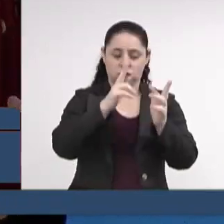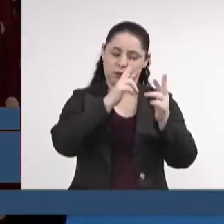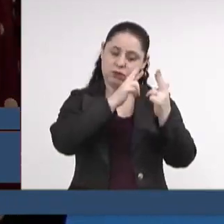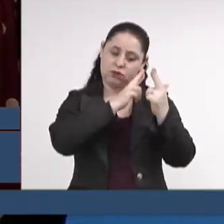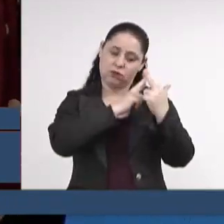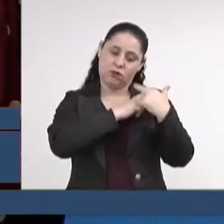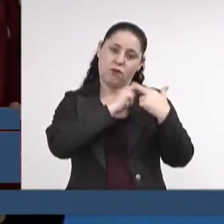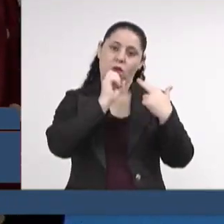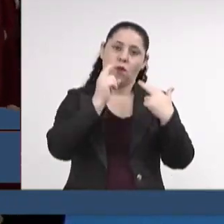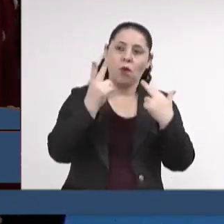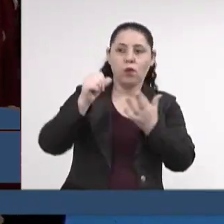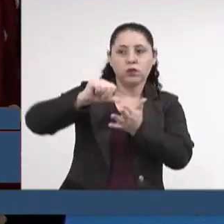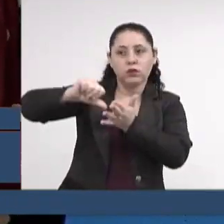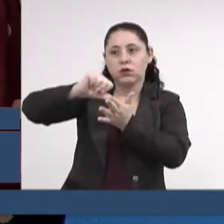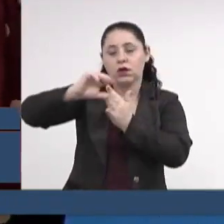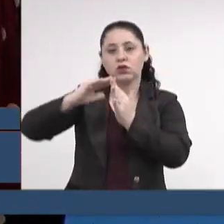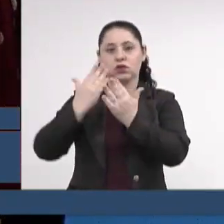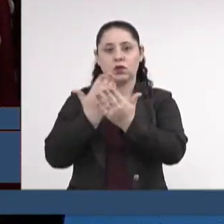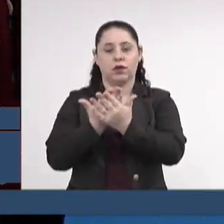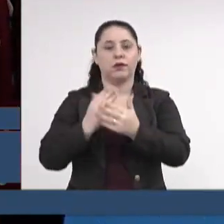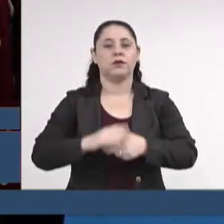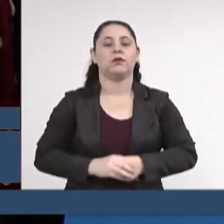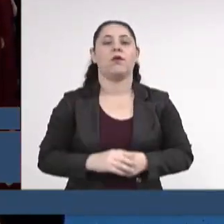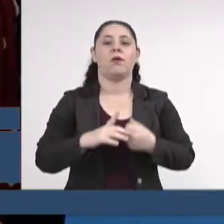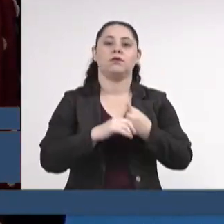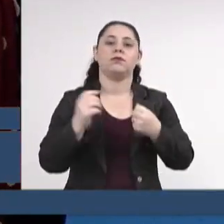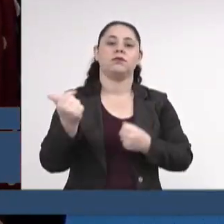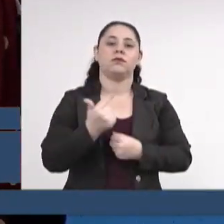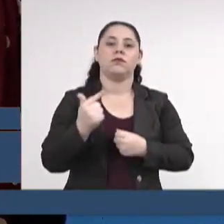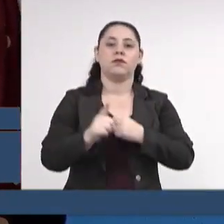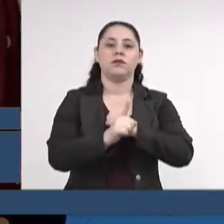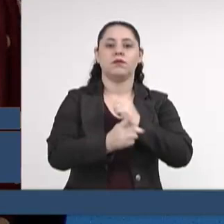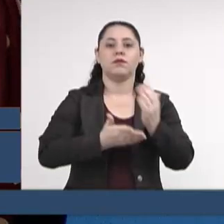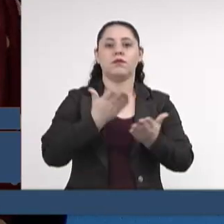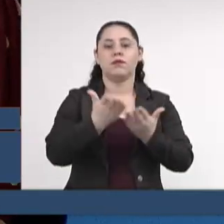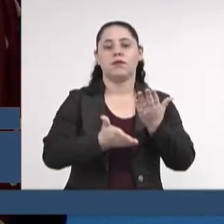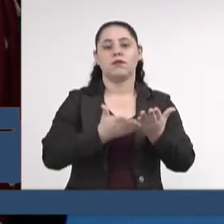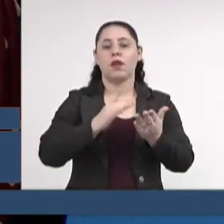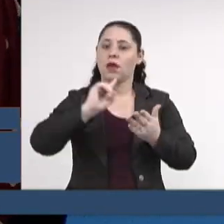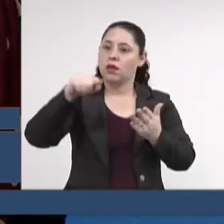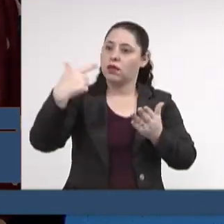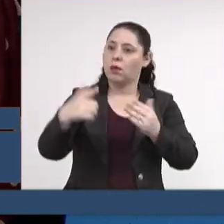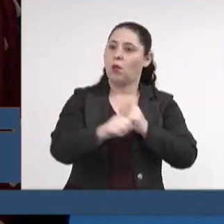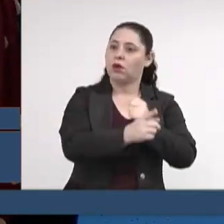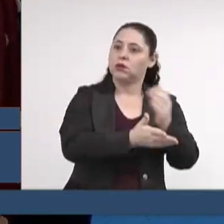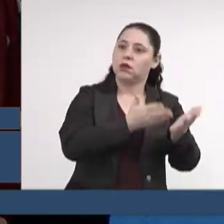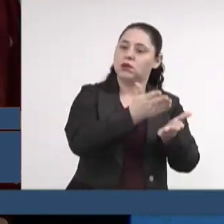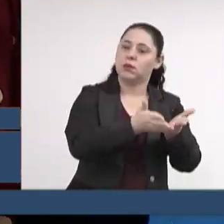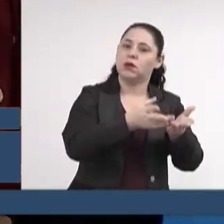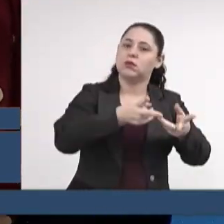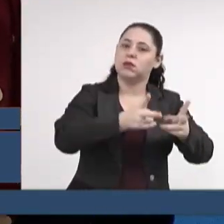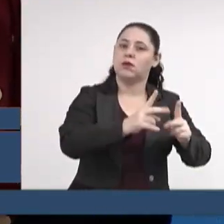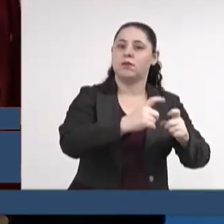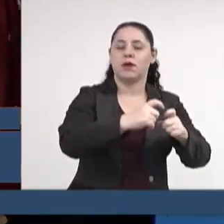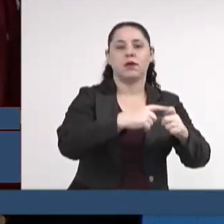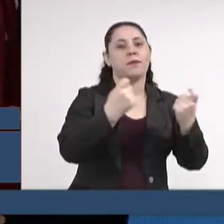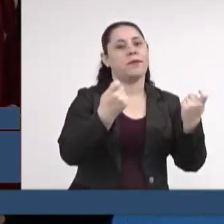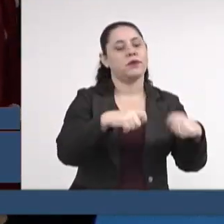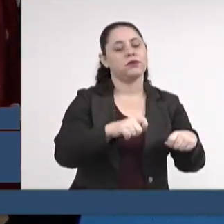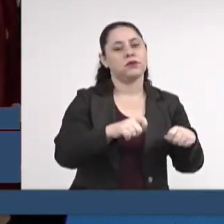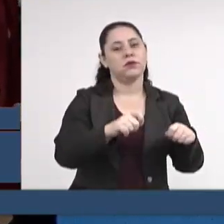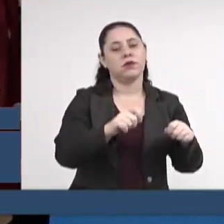ou pela unidade escolar. Artigo 2º. O atendimento e posterior tratamento devem ser